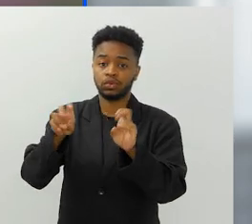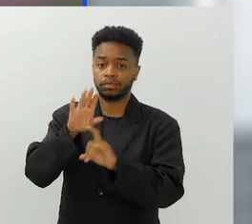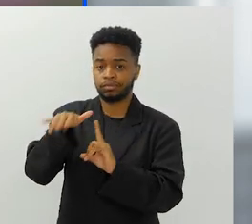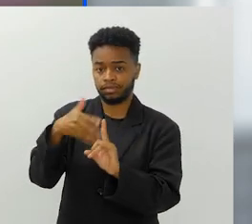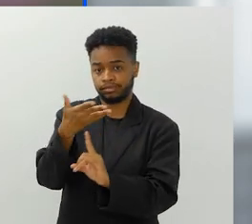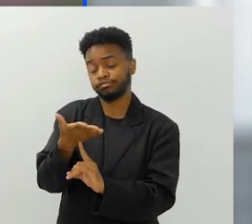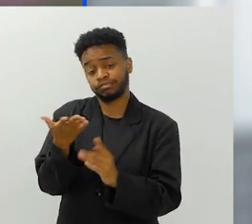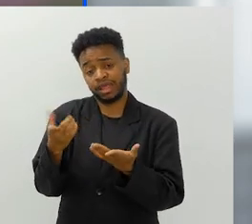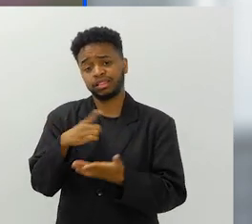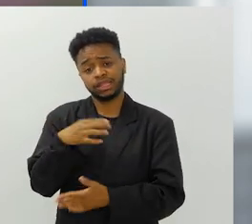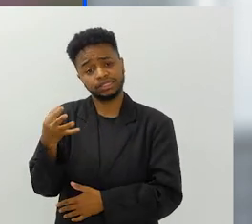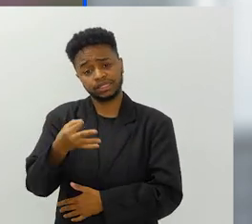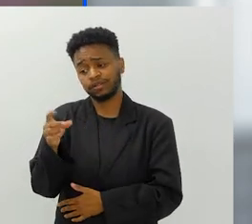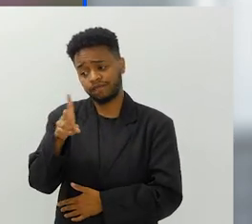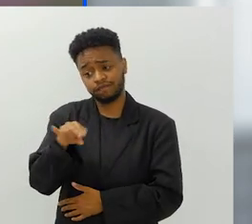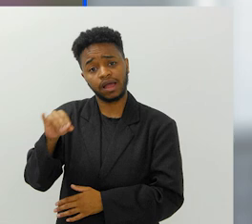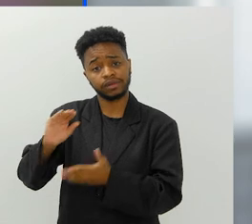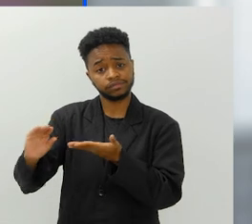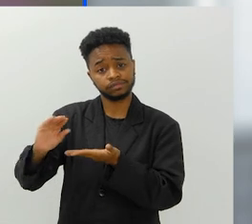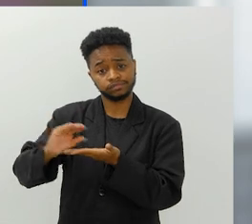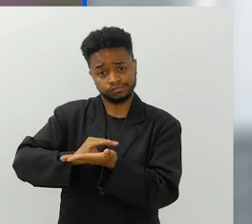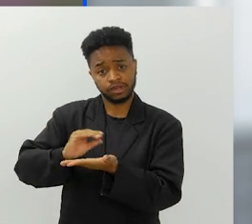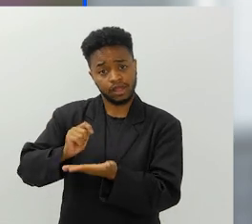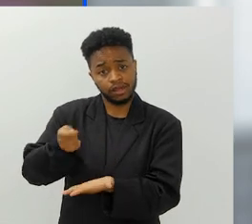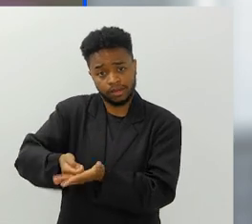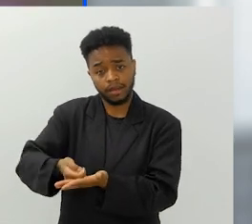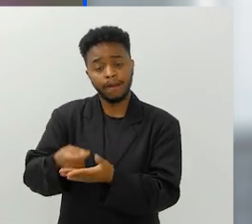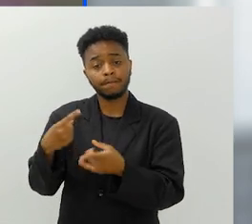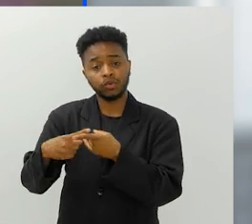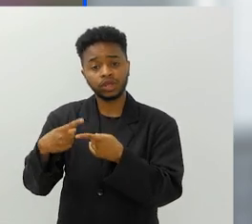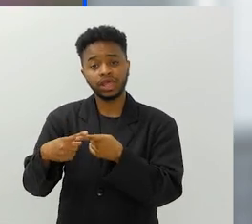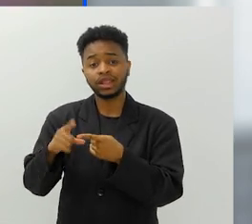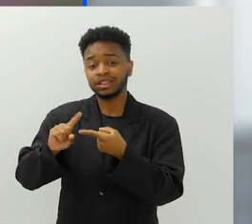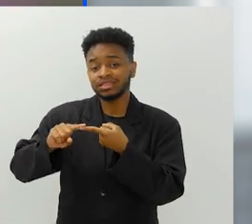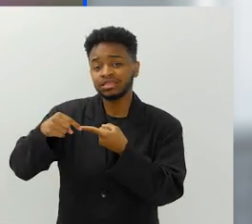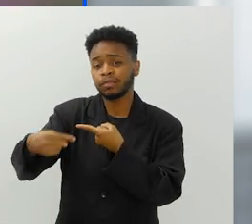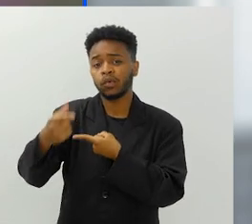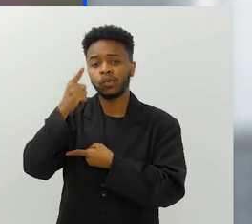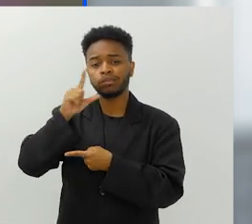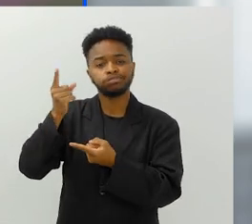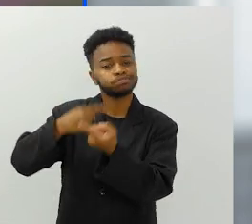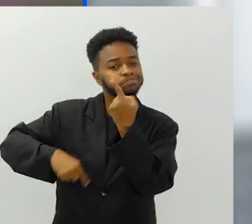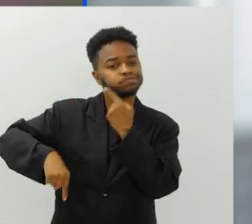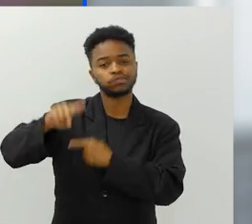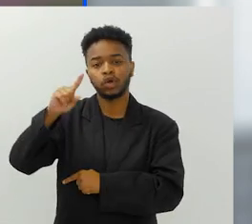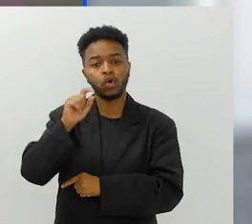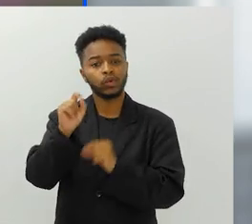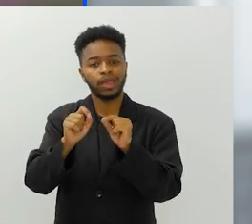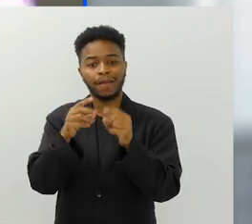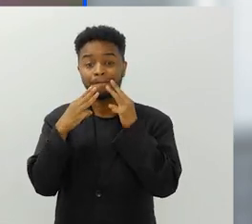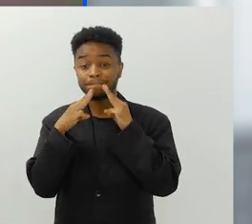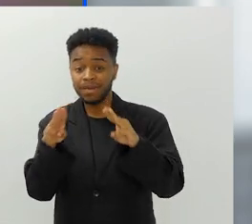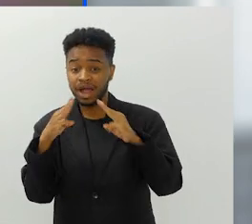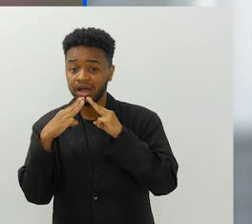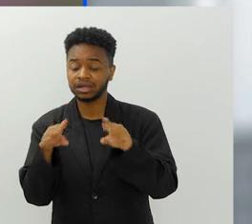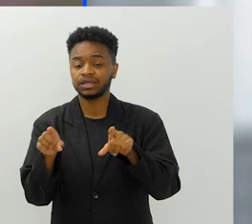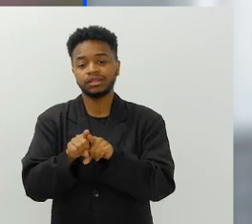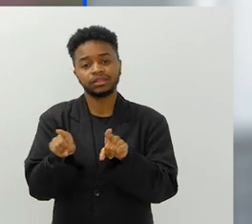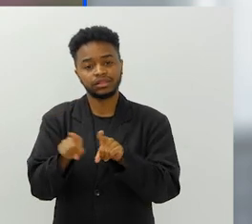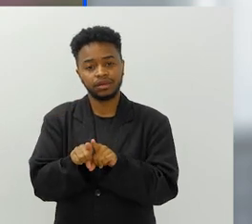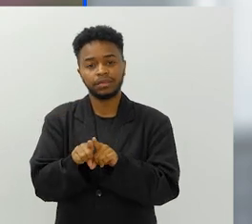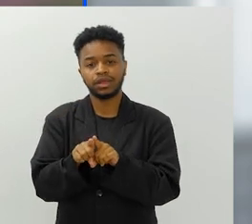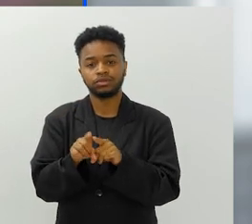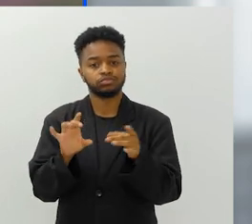meio ambiente. E certamente eles irão investir porque o retorno para eles é enorme, seja em termos de marketing